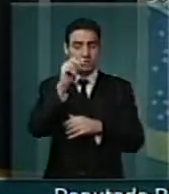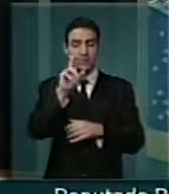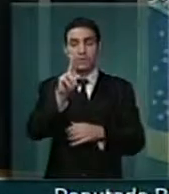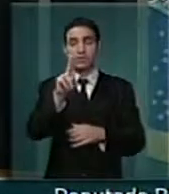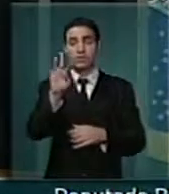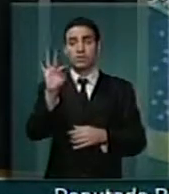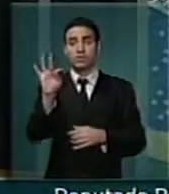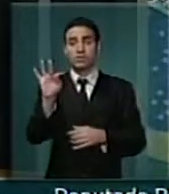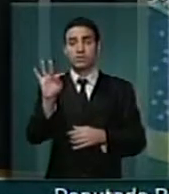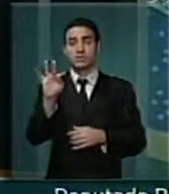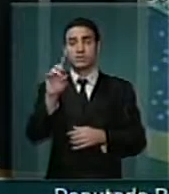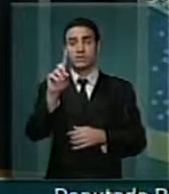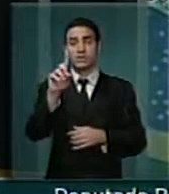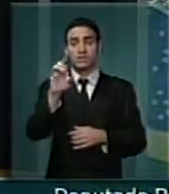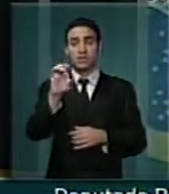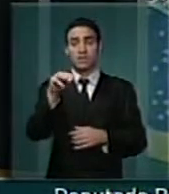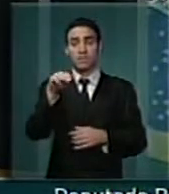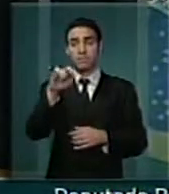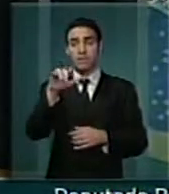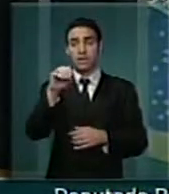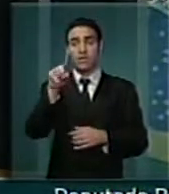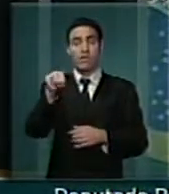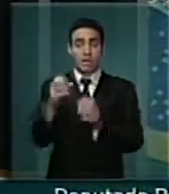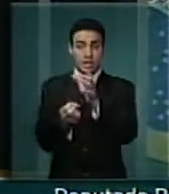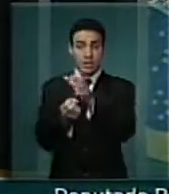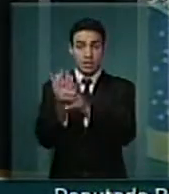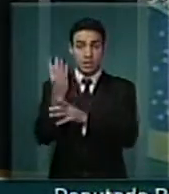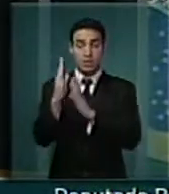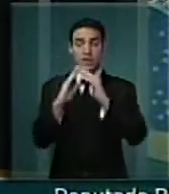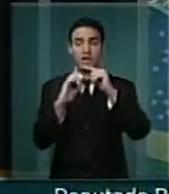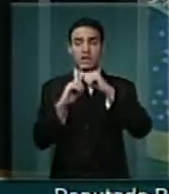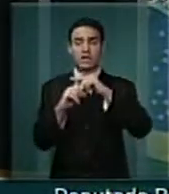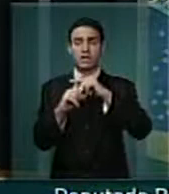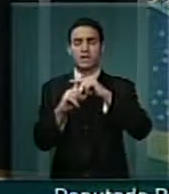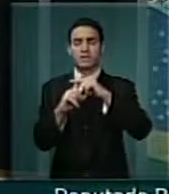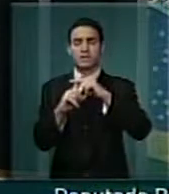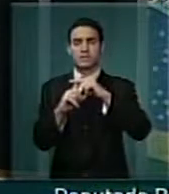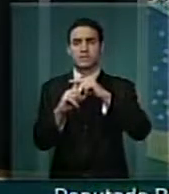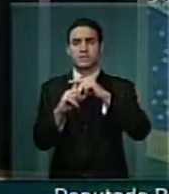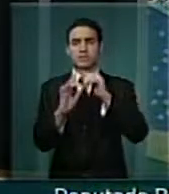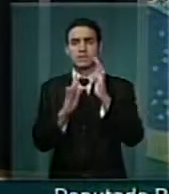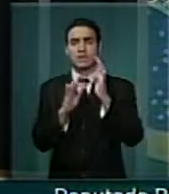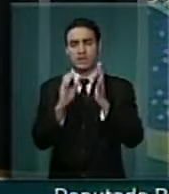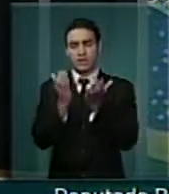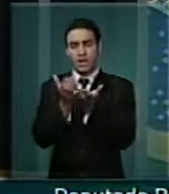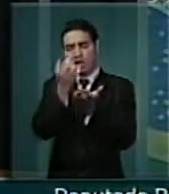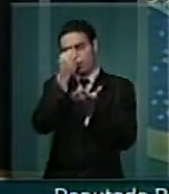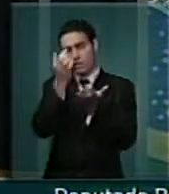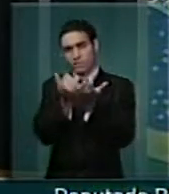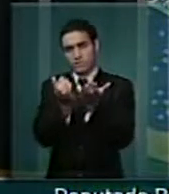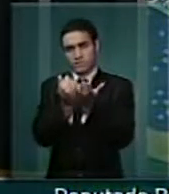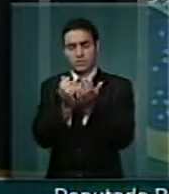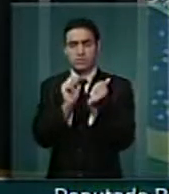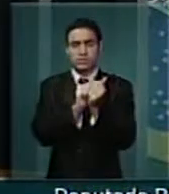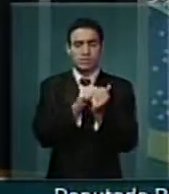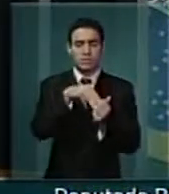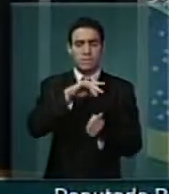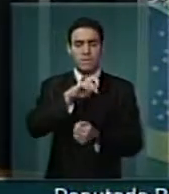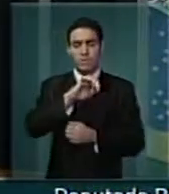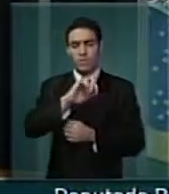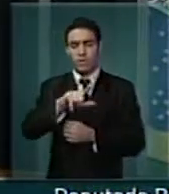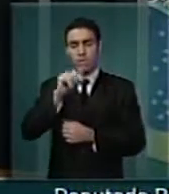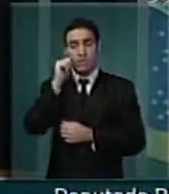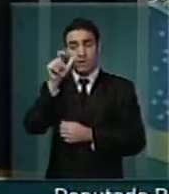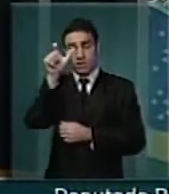Melo, fundadora da Igreja Brasil para Cristo. Ao lado do seu esposo, o missionário Manuel de Melo, essa mulher